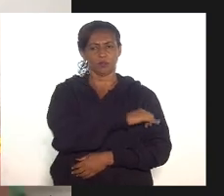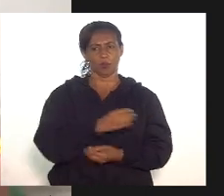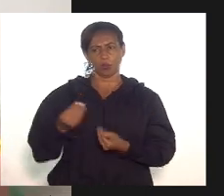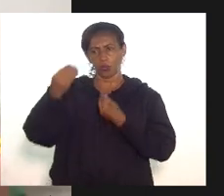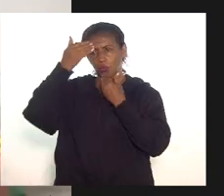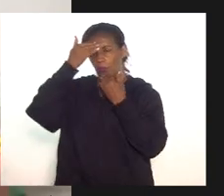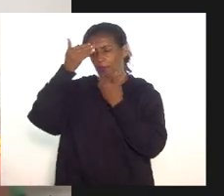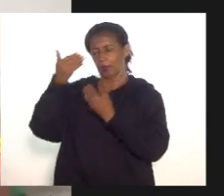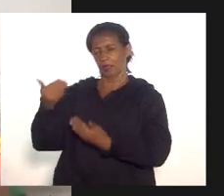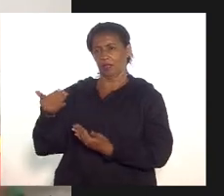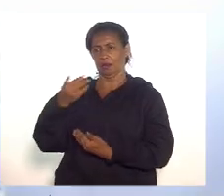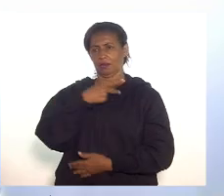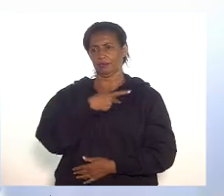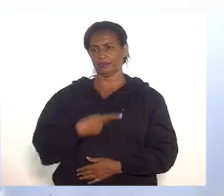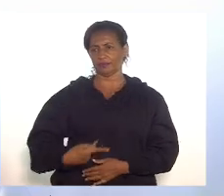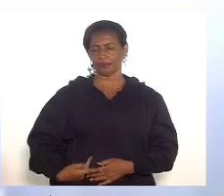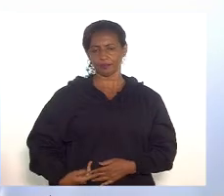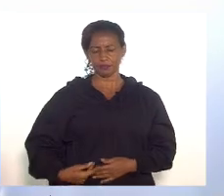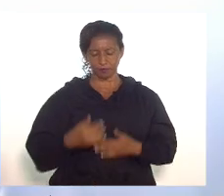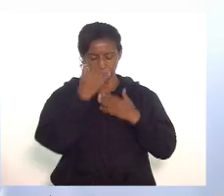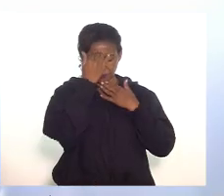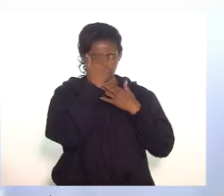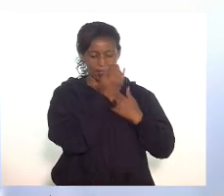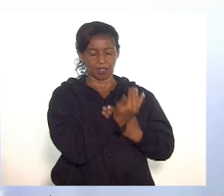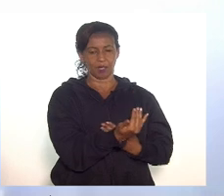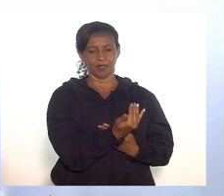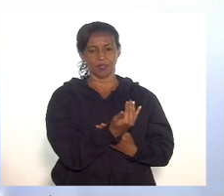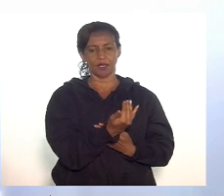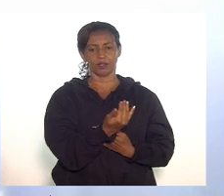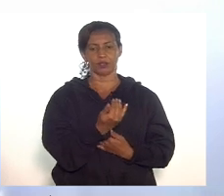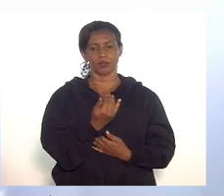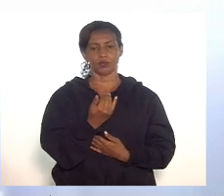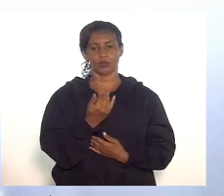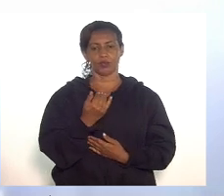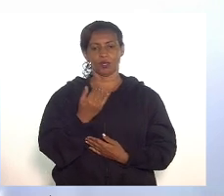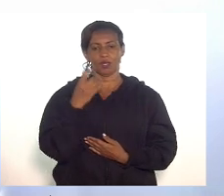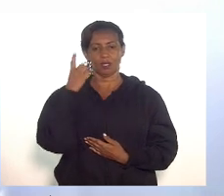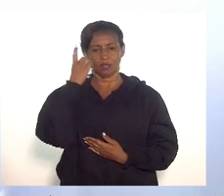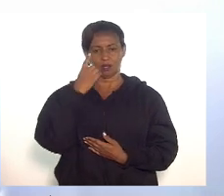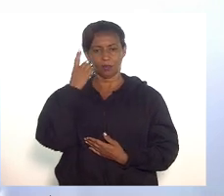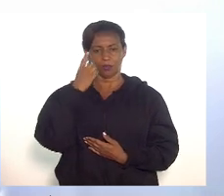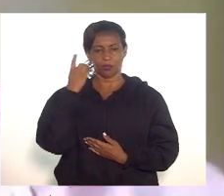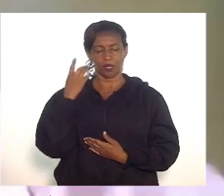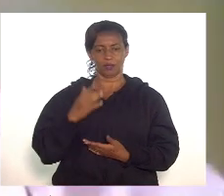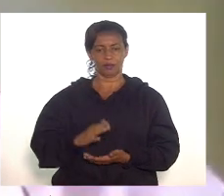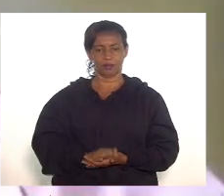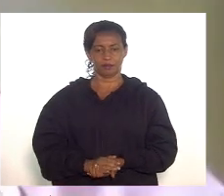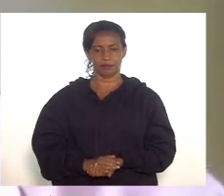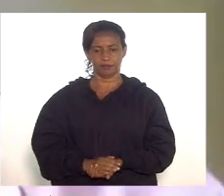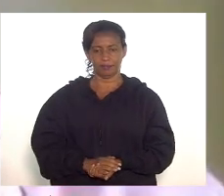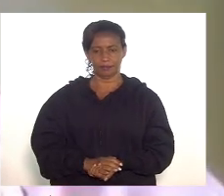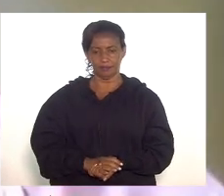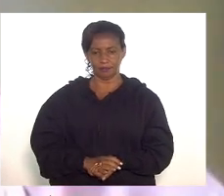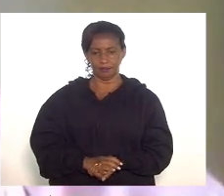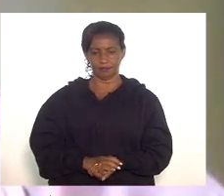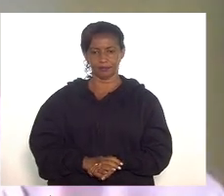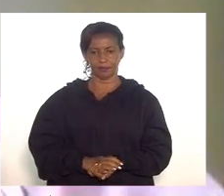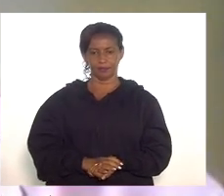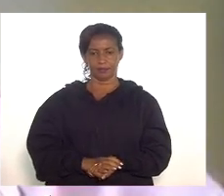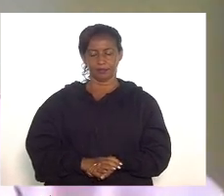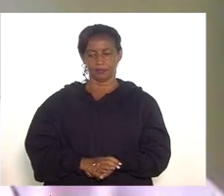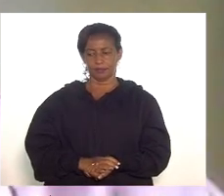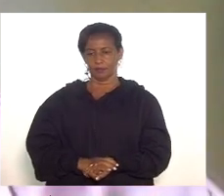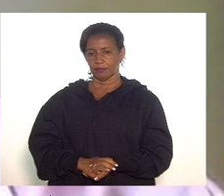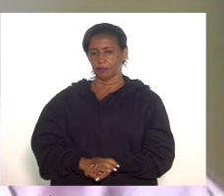presidenta. Agradecendo a deputada Renata, chamo os trabalhos à ordem e passo a colher a